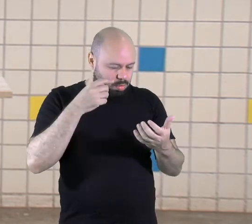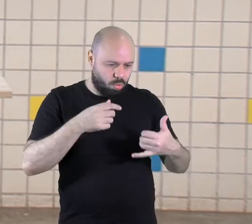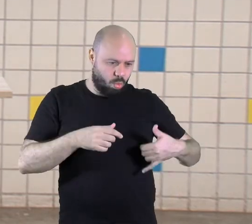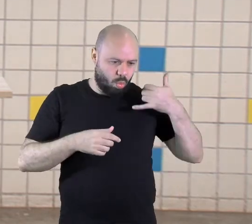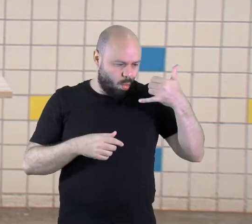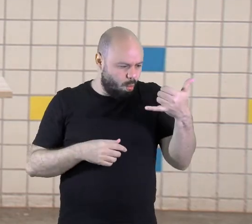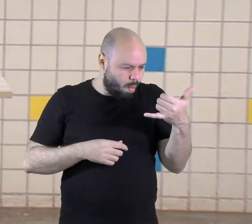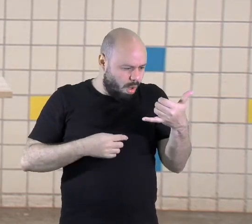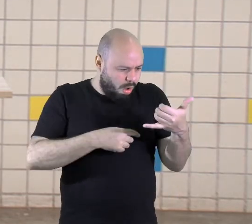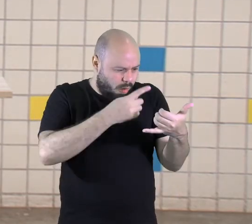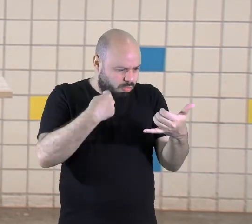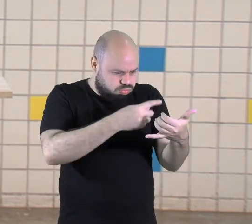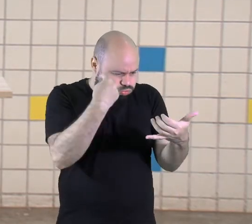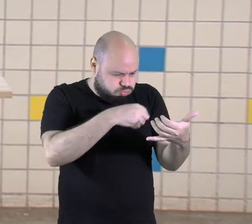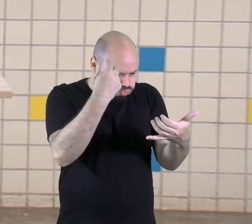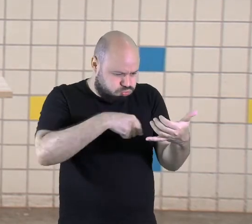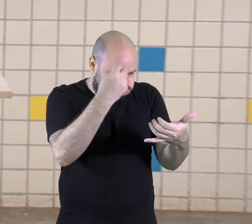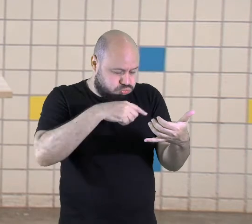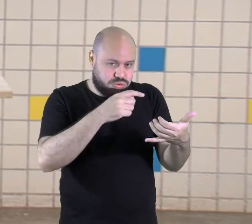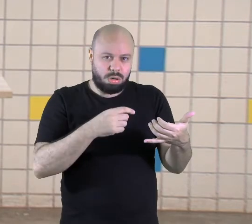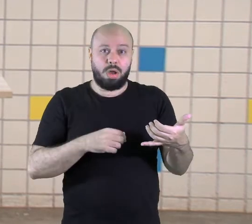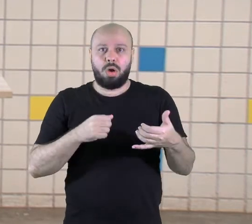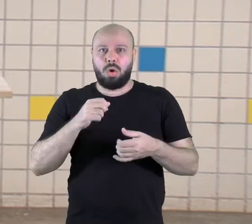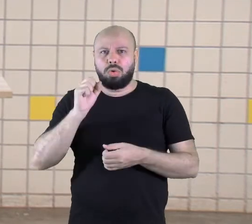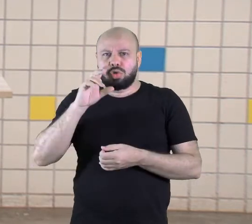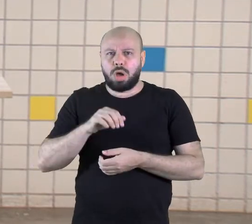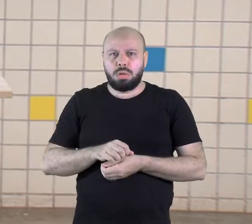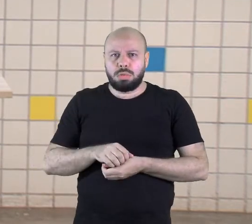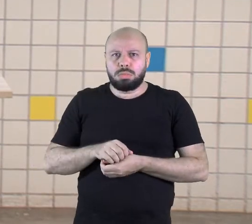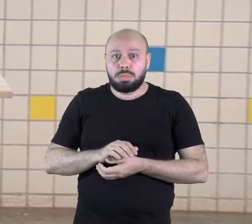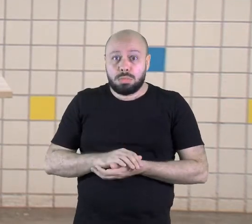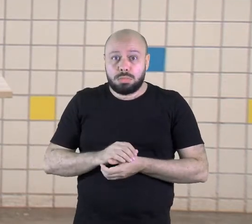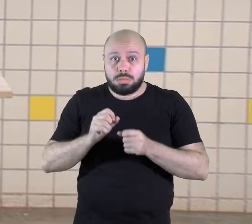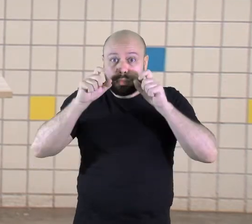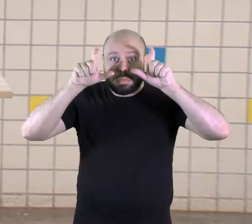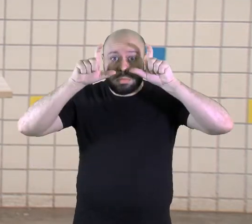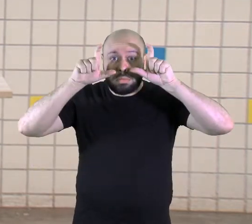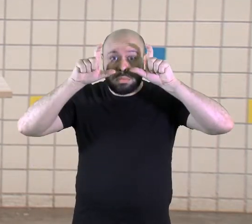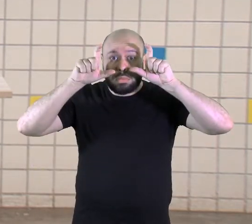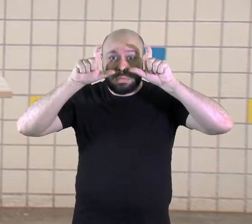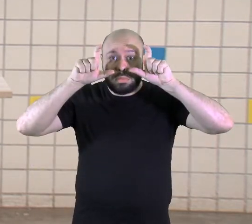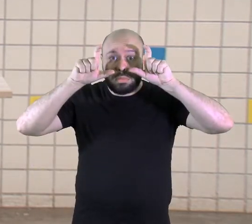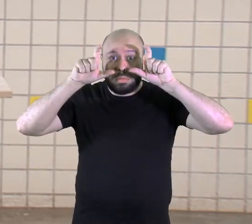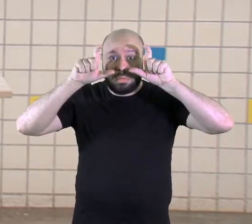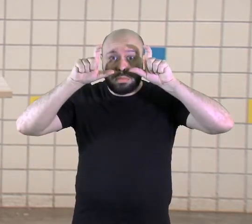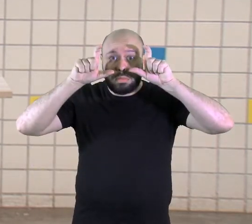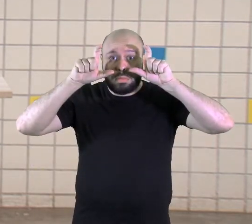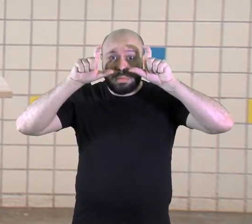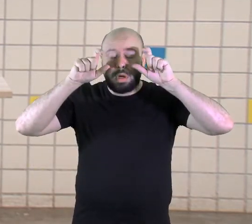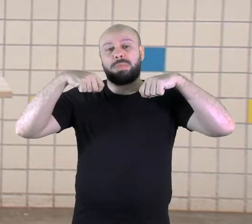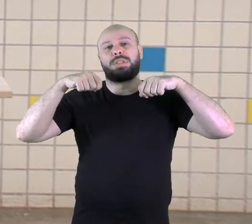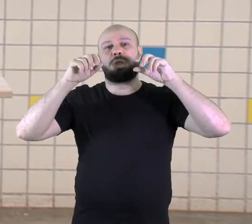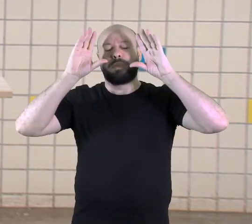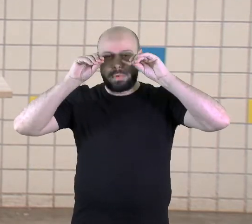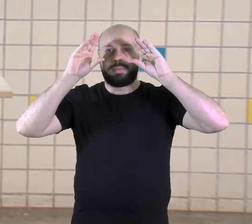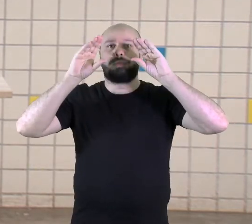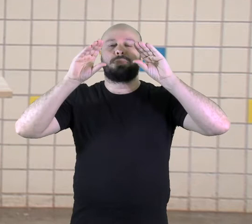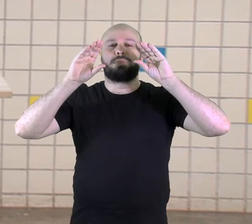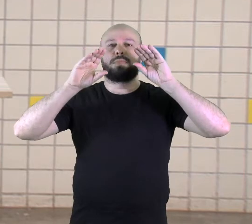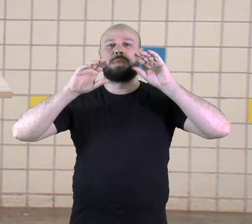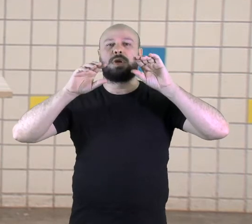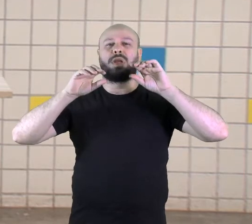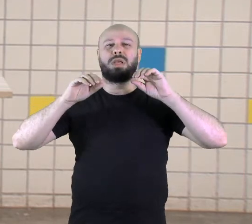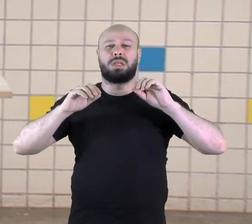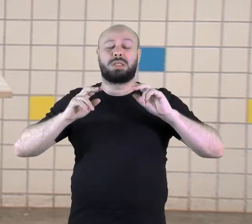piscar. Não vou ficar o tempo todo piscando, né? Mas eu vou piscar todas as vezes que o meu